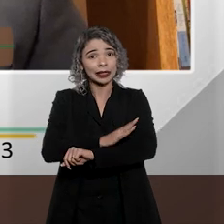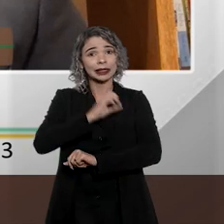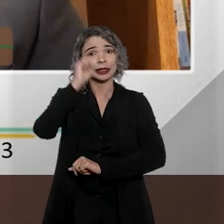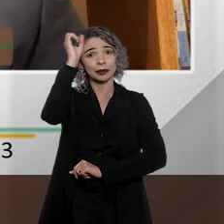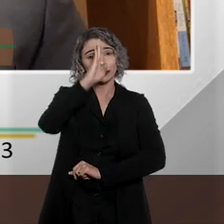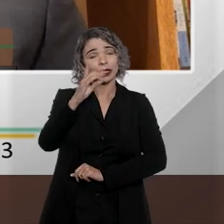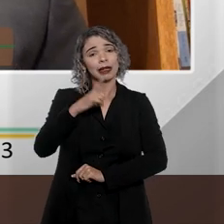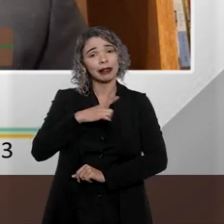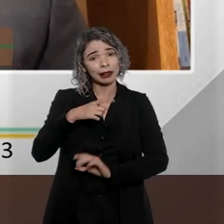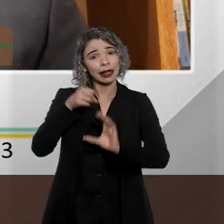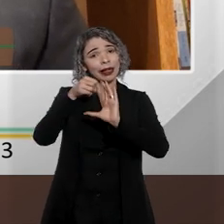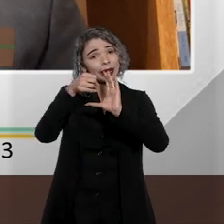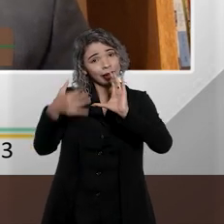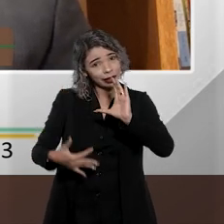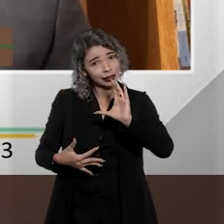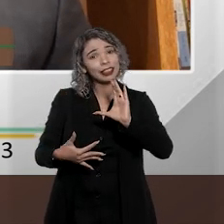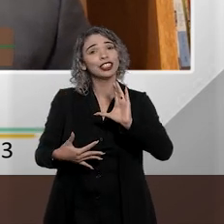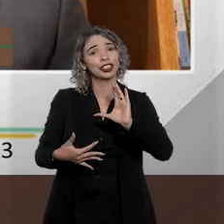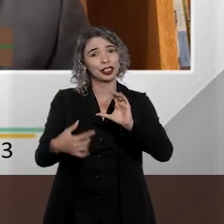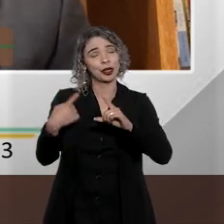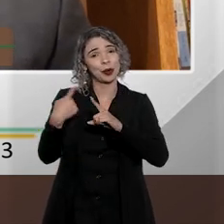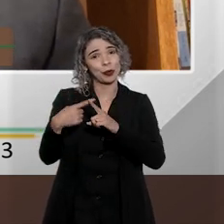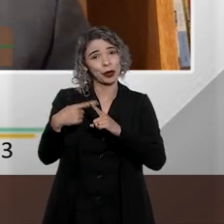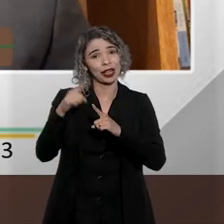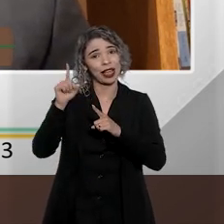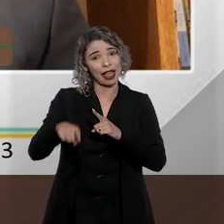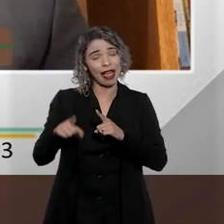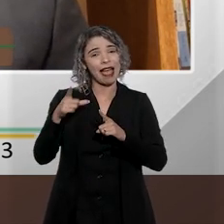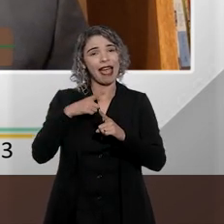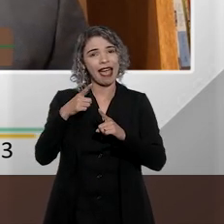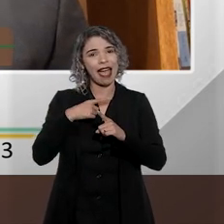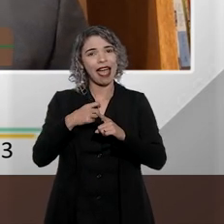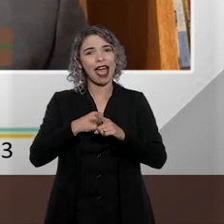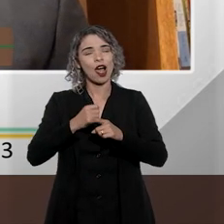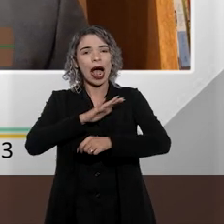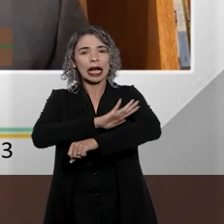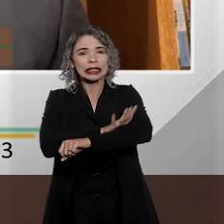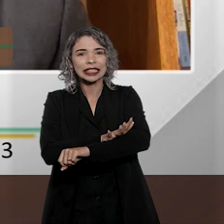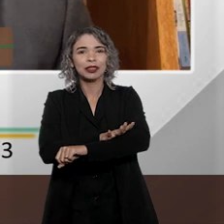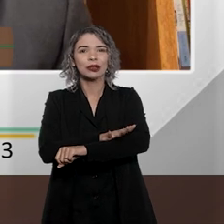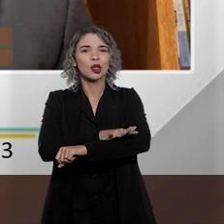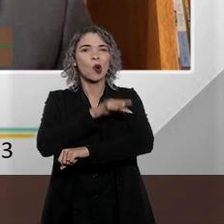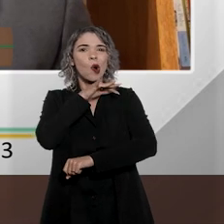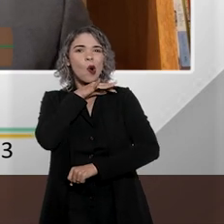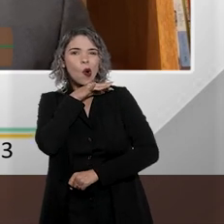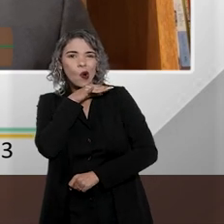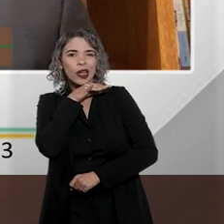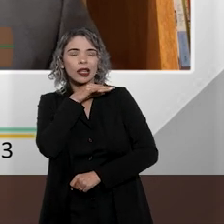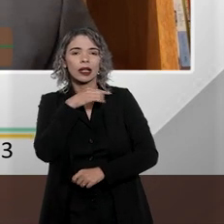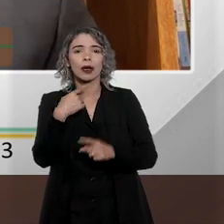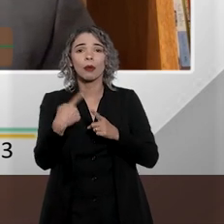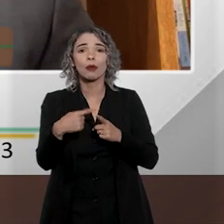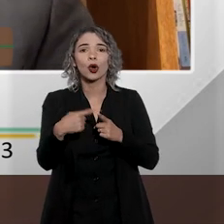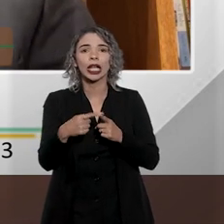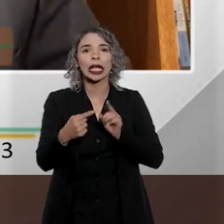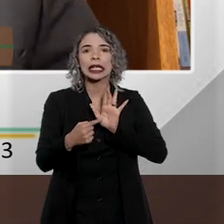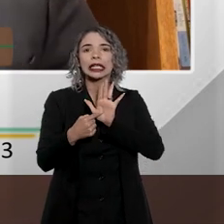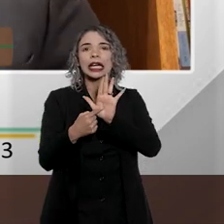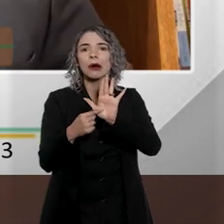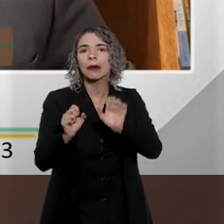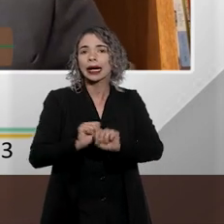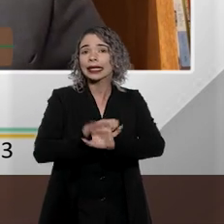ele tem suas particularidades. Primeiro que é o racismo extremamente covarde. O racismo brasileiro, ele não se